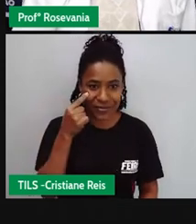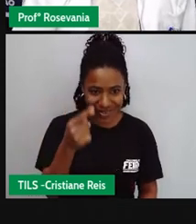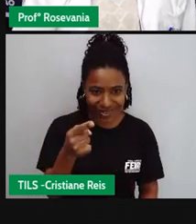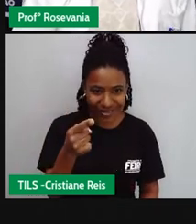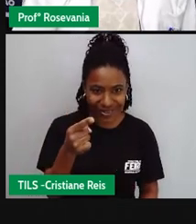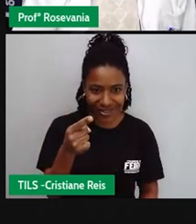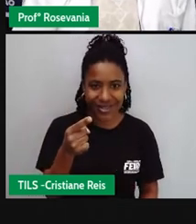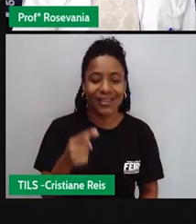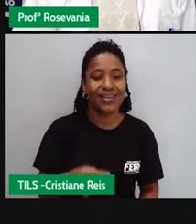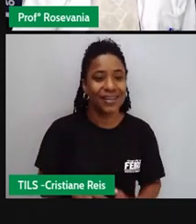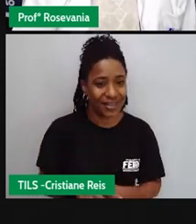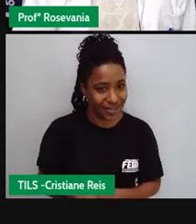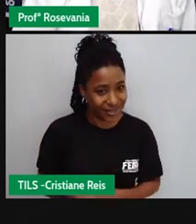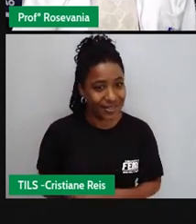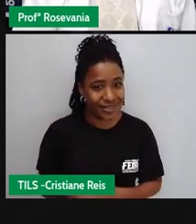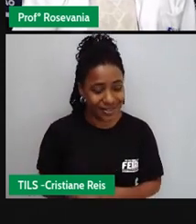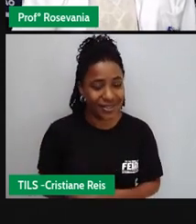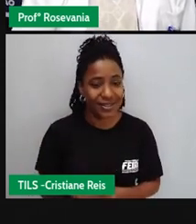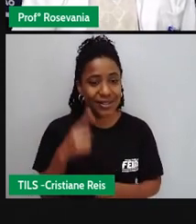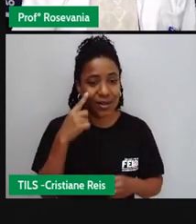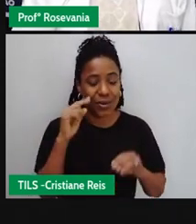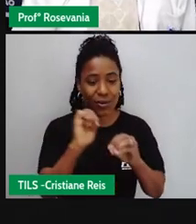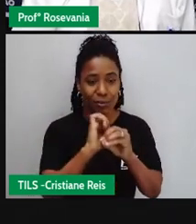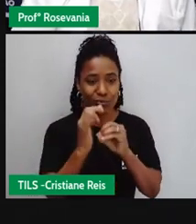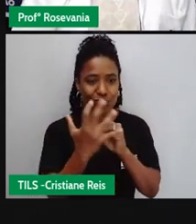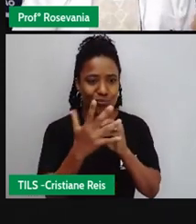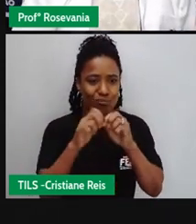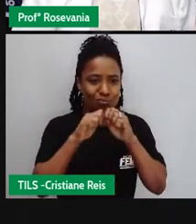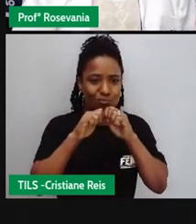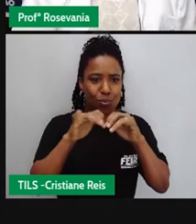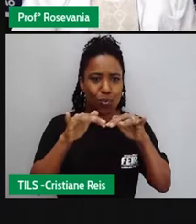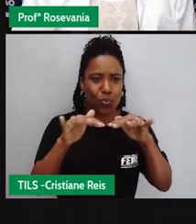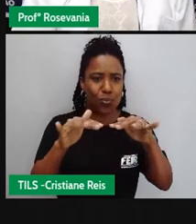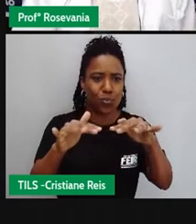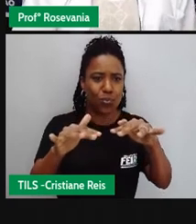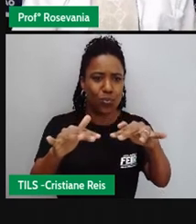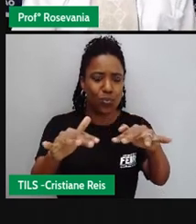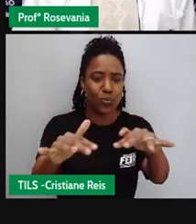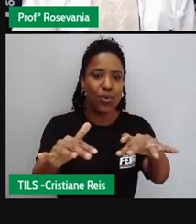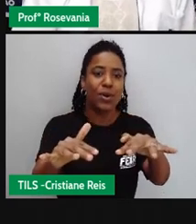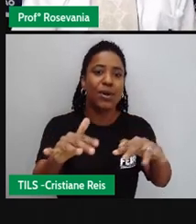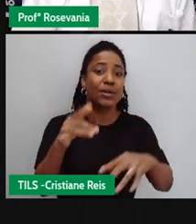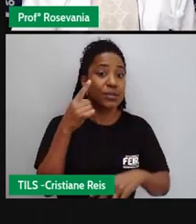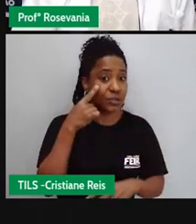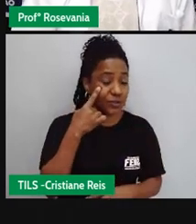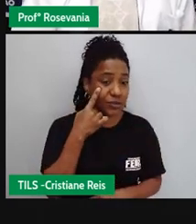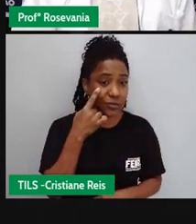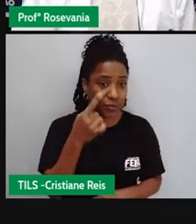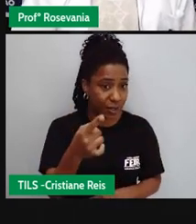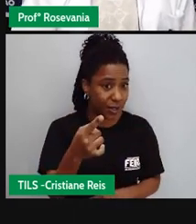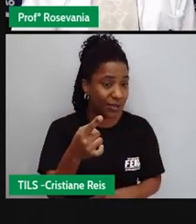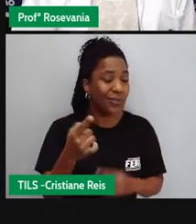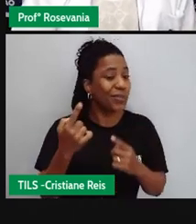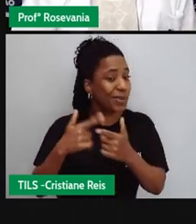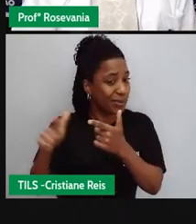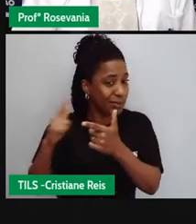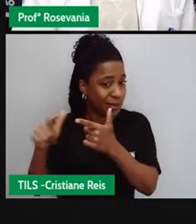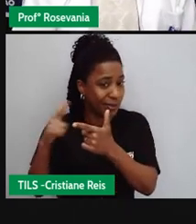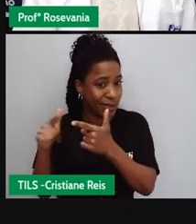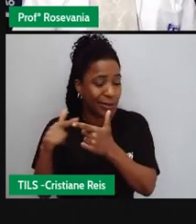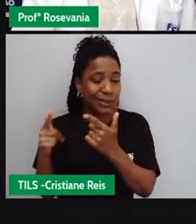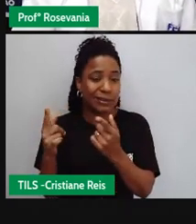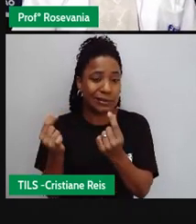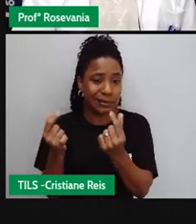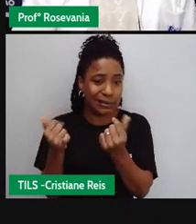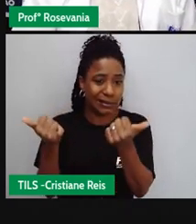claro que o nosso estado é o centro se foi por conta do impacto econômico que gerou primeiro para depois chegar na parte da internet